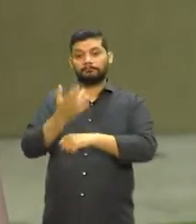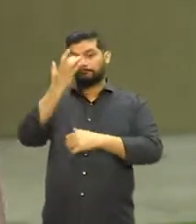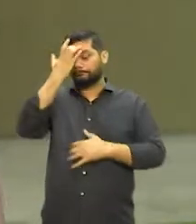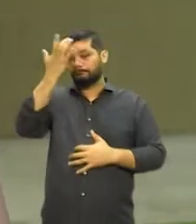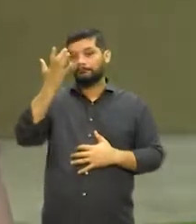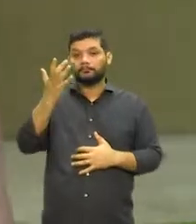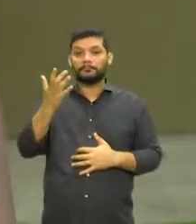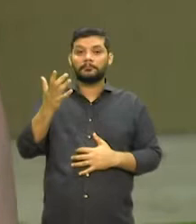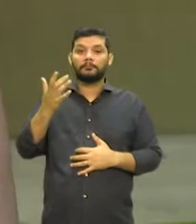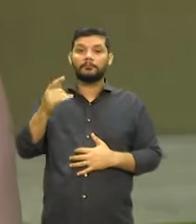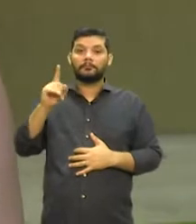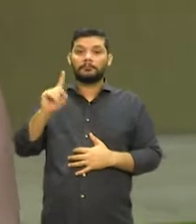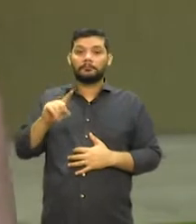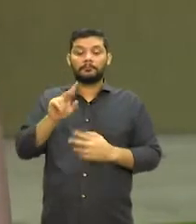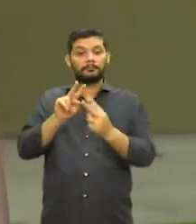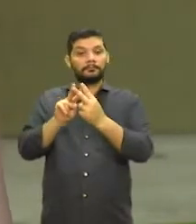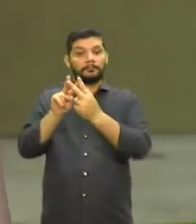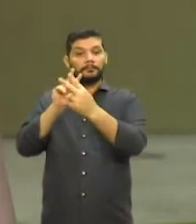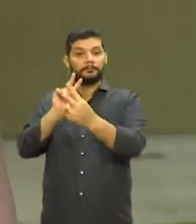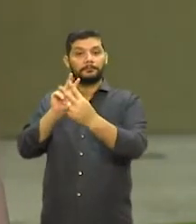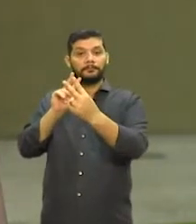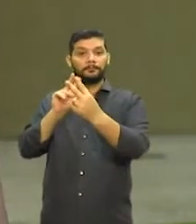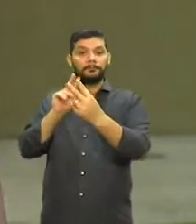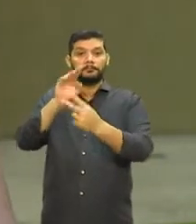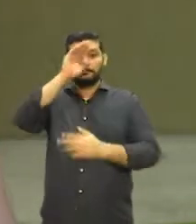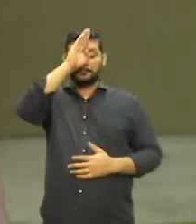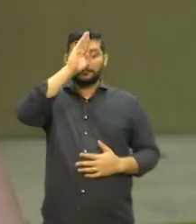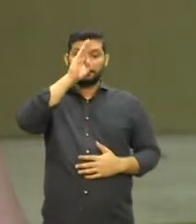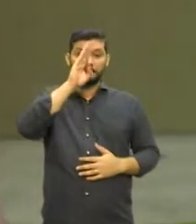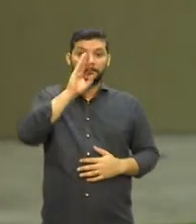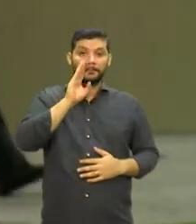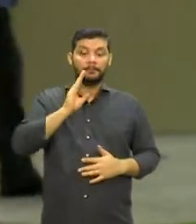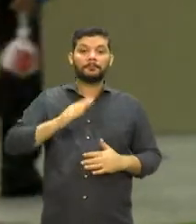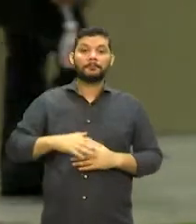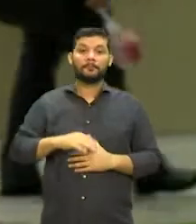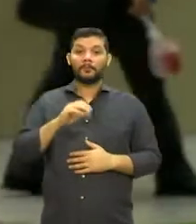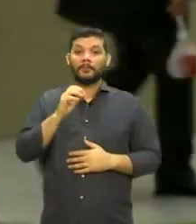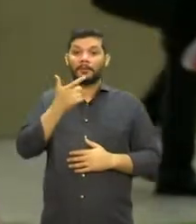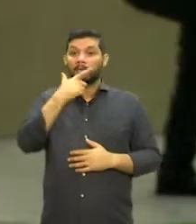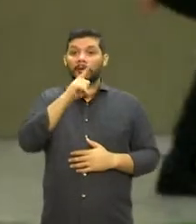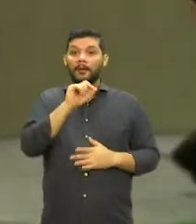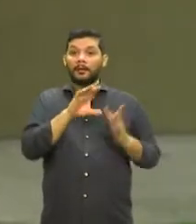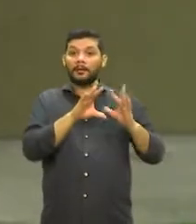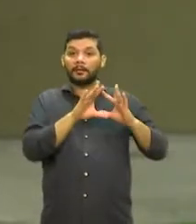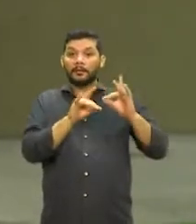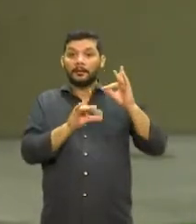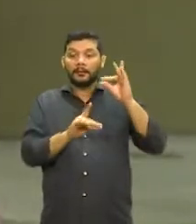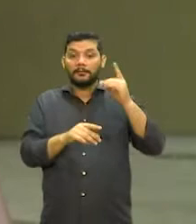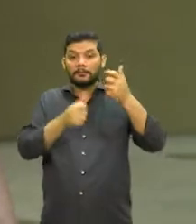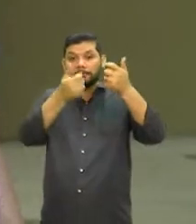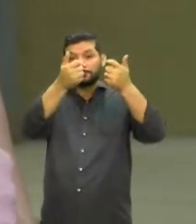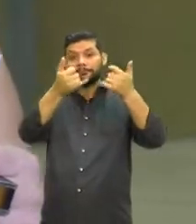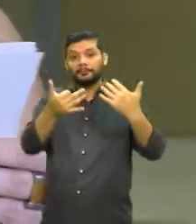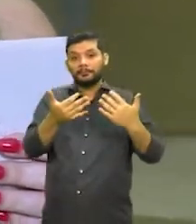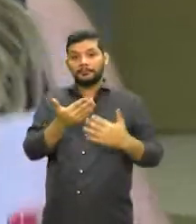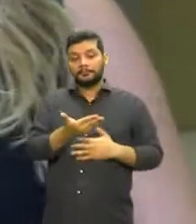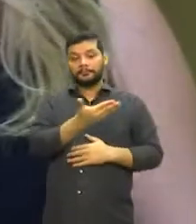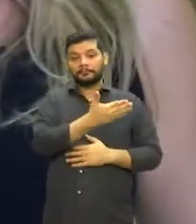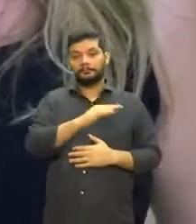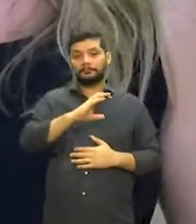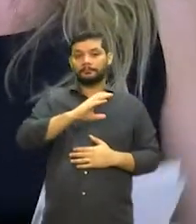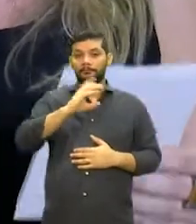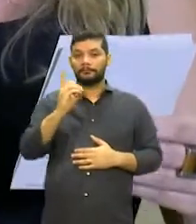transmitido pela internet e de forma gratuita. Quem vai nos dar mais detalhes sobre esse evento é o coordenador